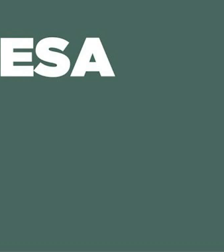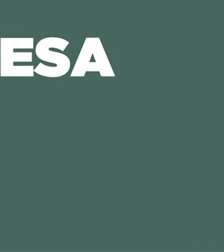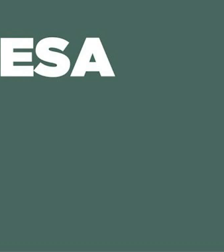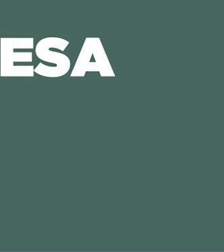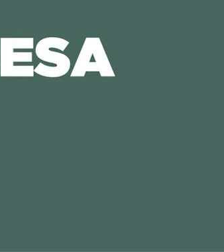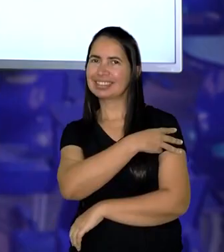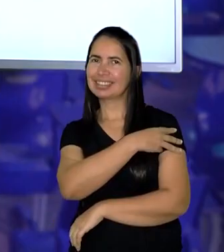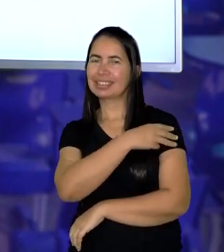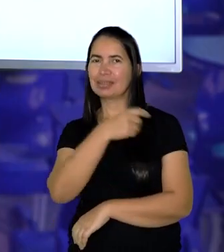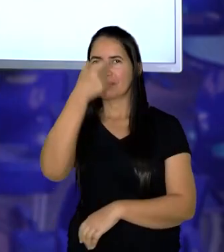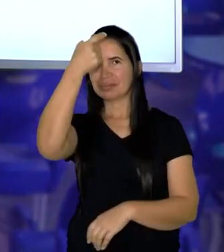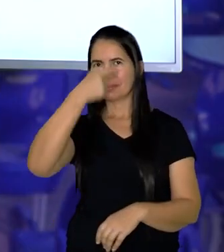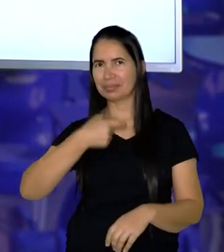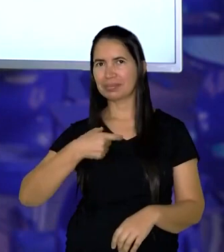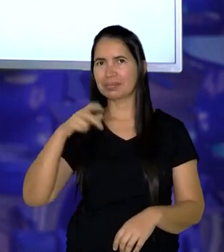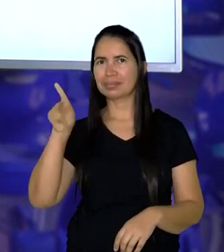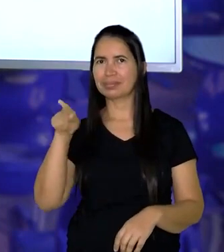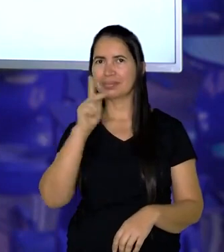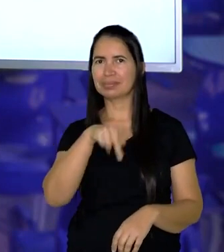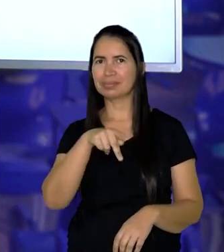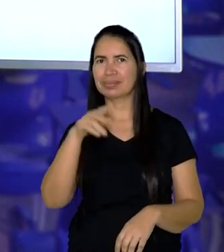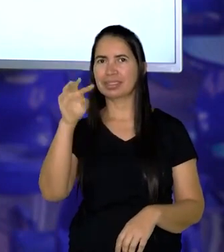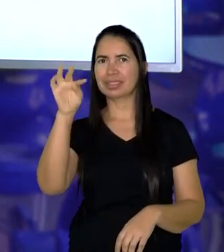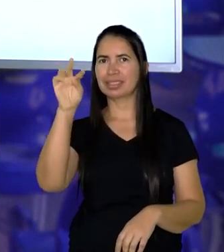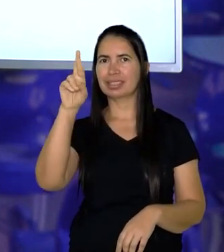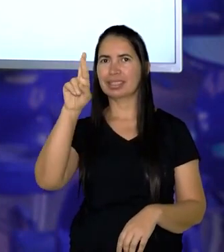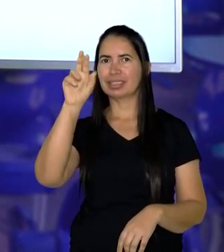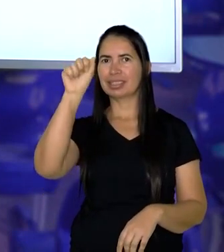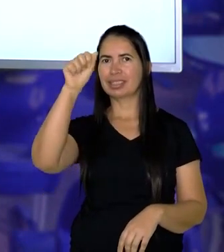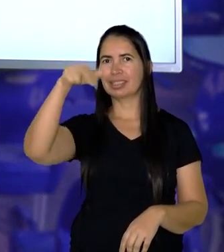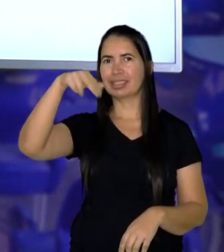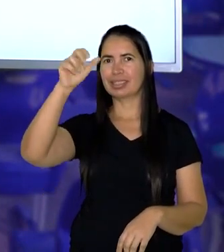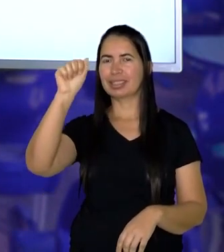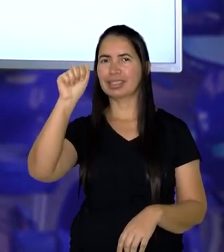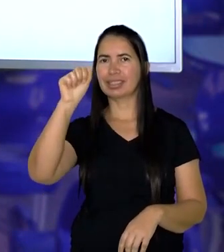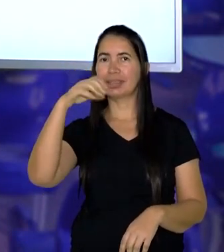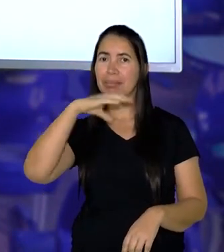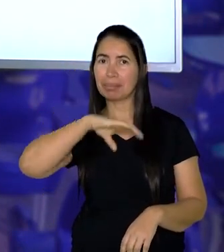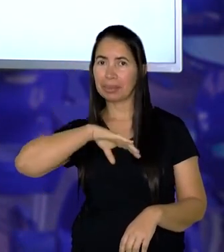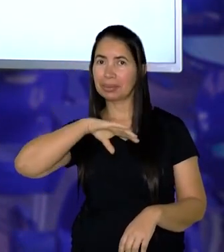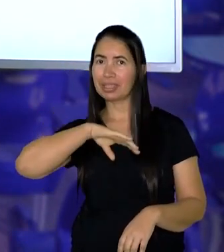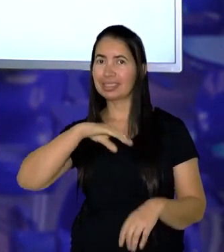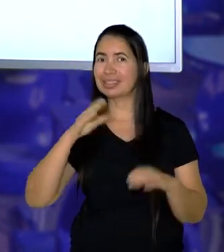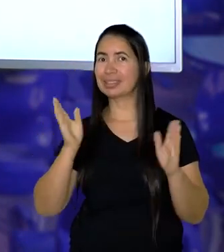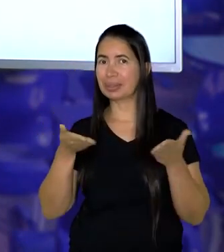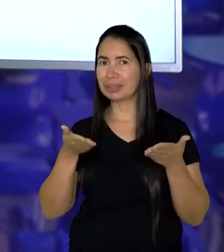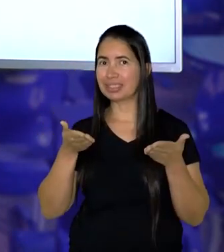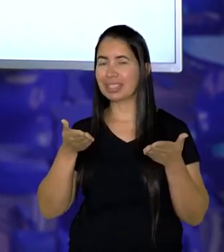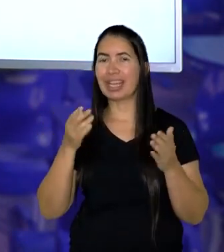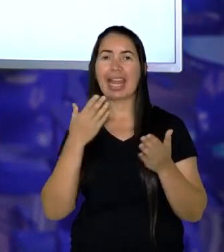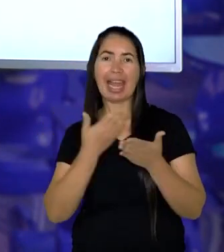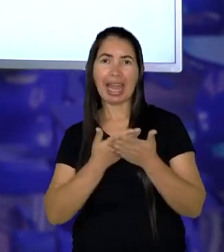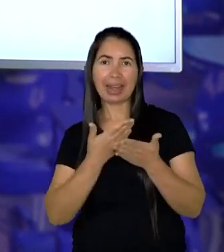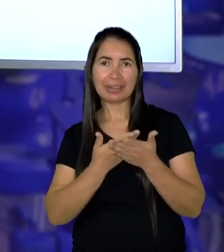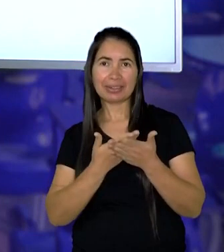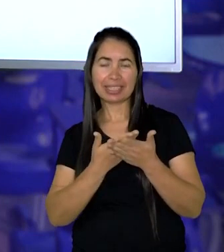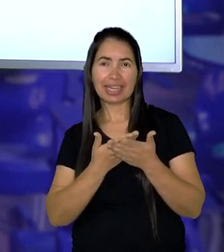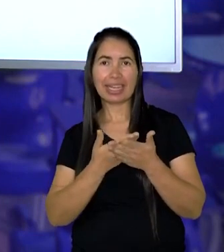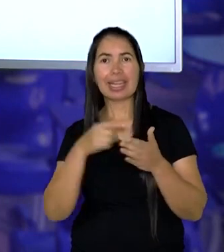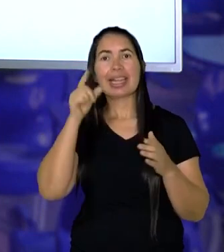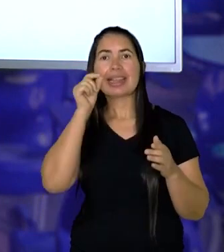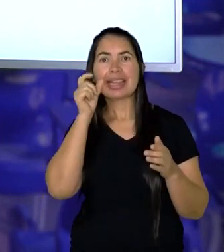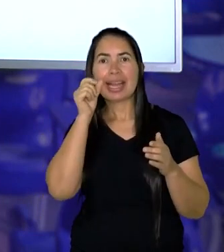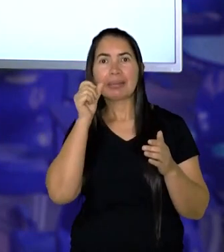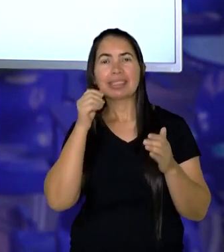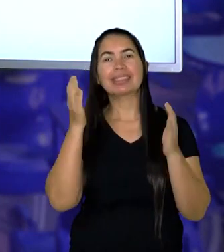Eu sou a professora Hanna e nossa aula de hoje é de língua portuguesa. Para a nossa aula,